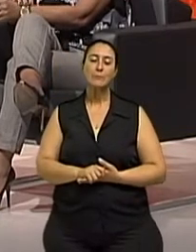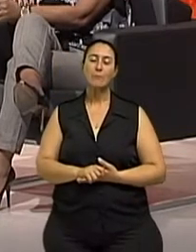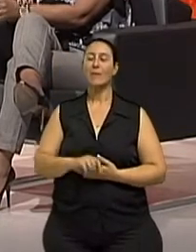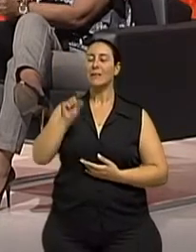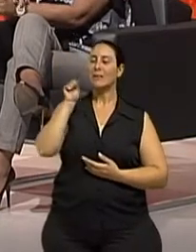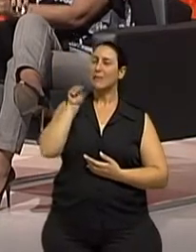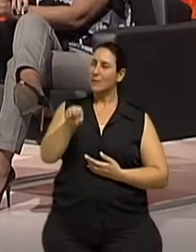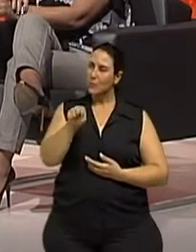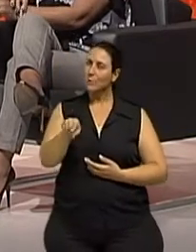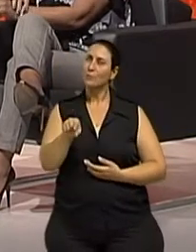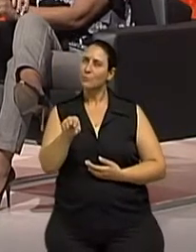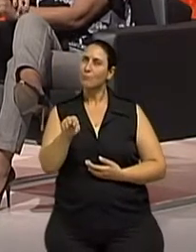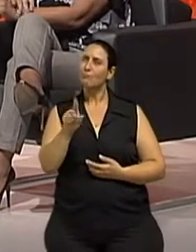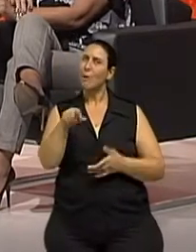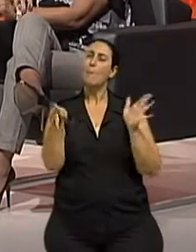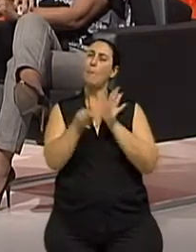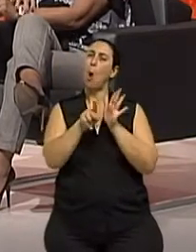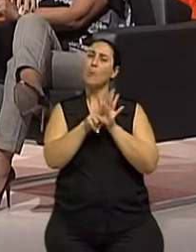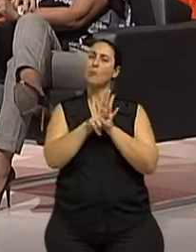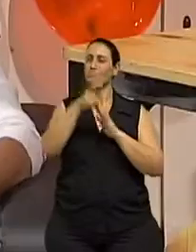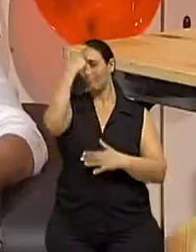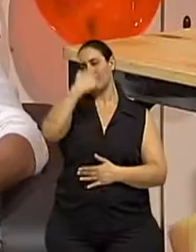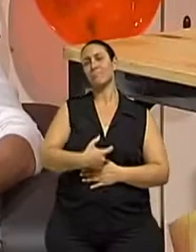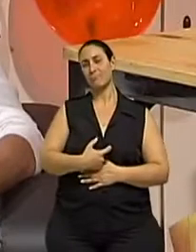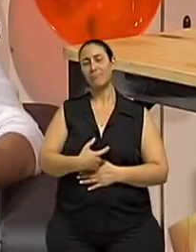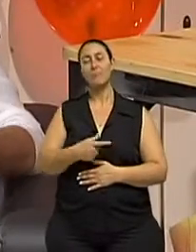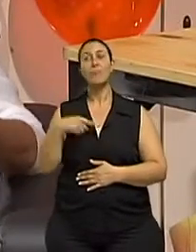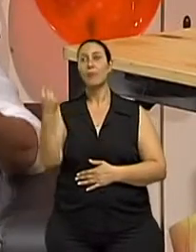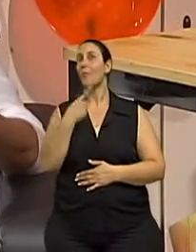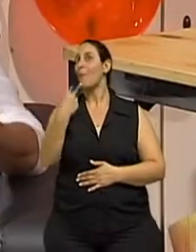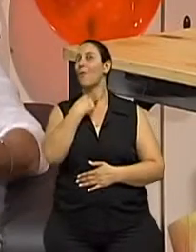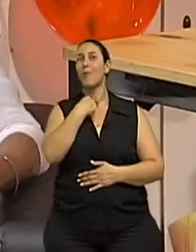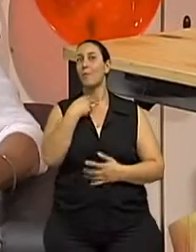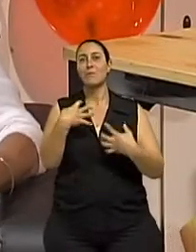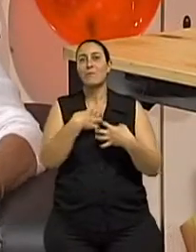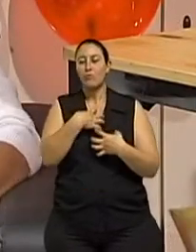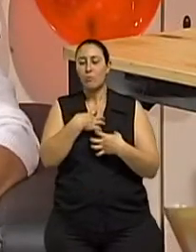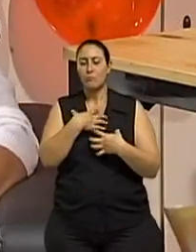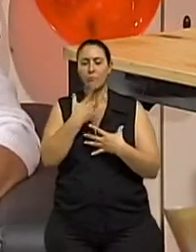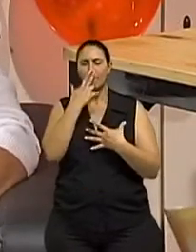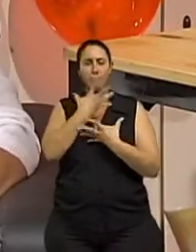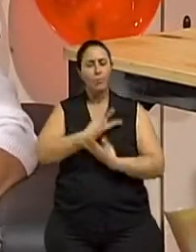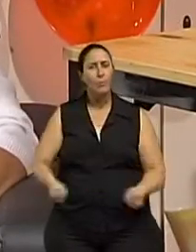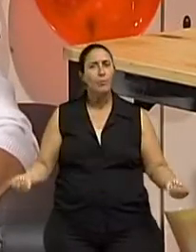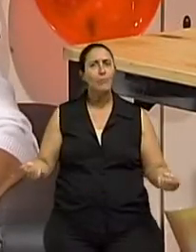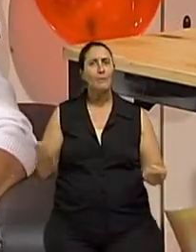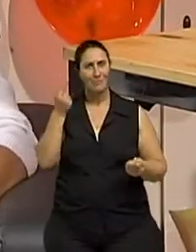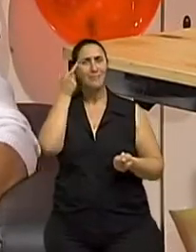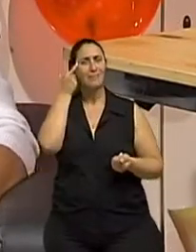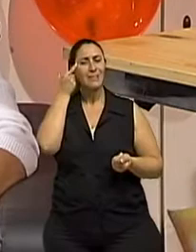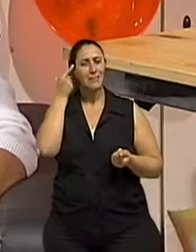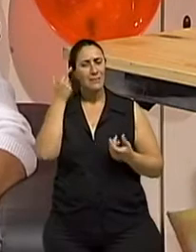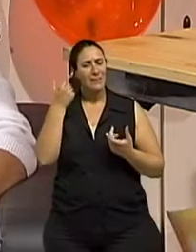Isto é inerente ao ser humano. Nós não podemos sentir aquele vazio. E o vazio, quando é que nós